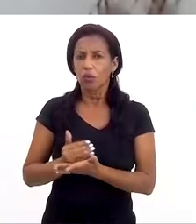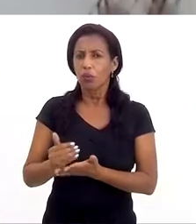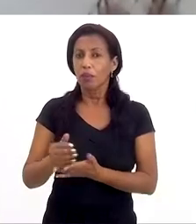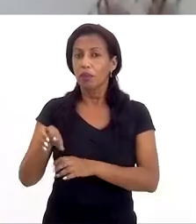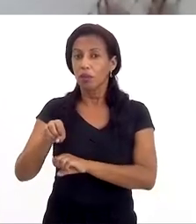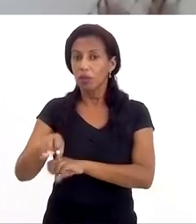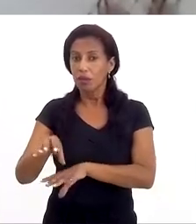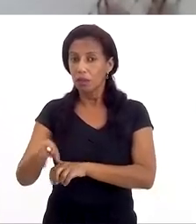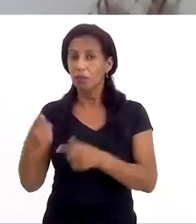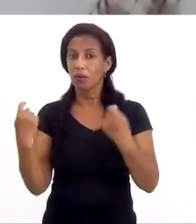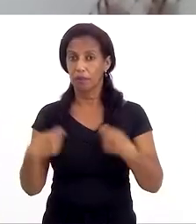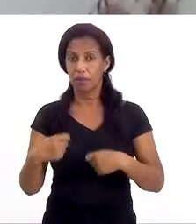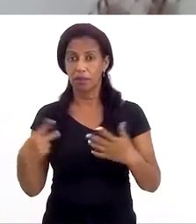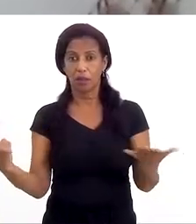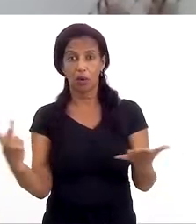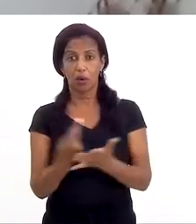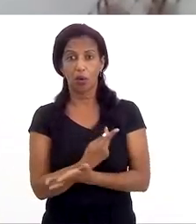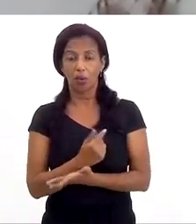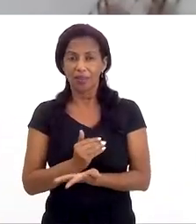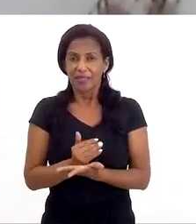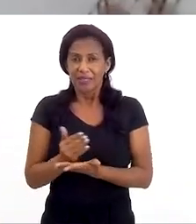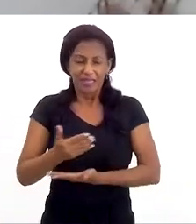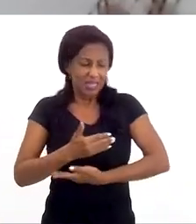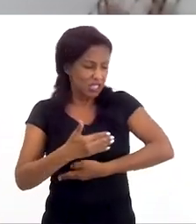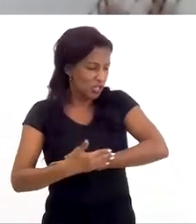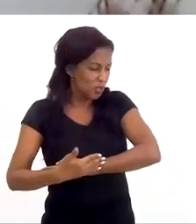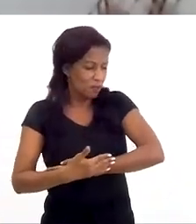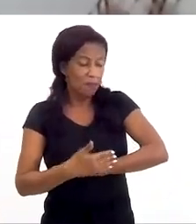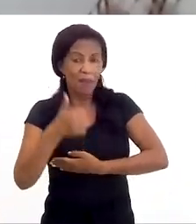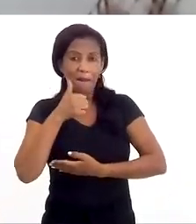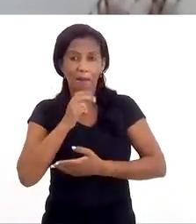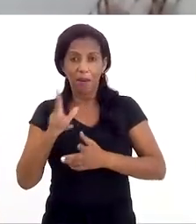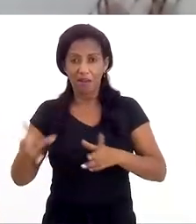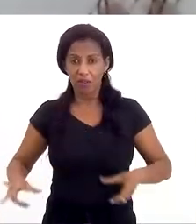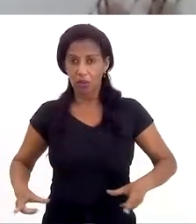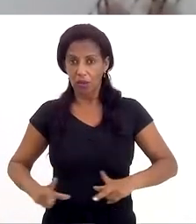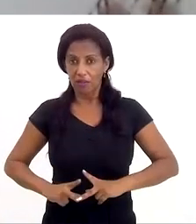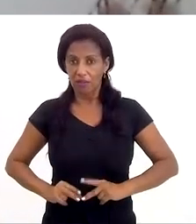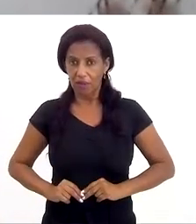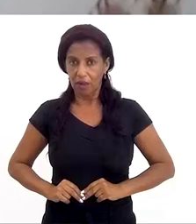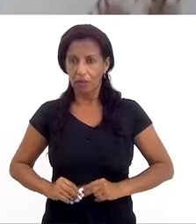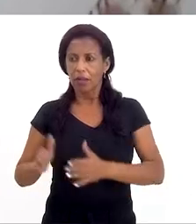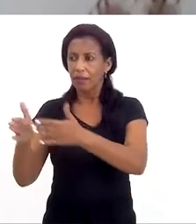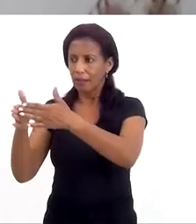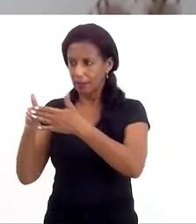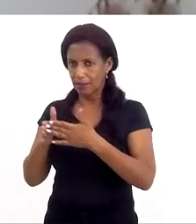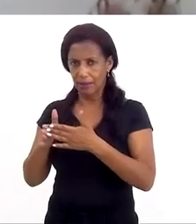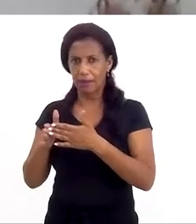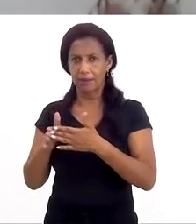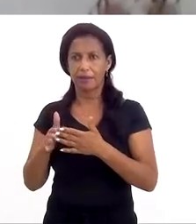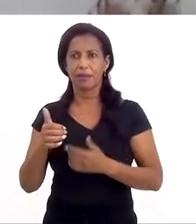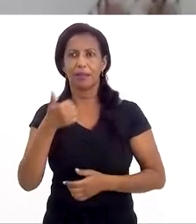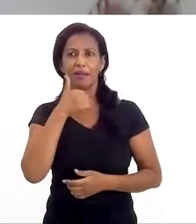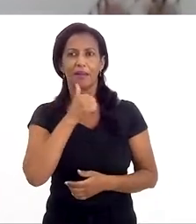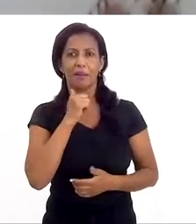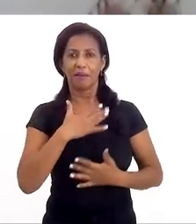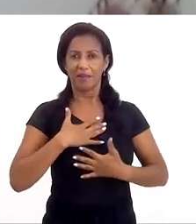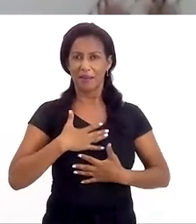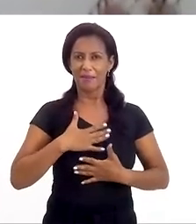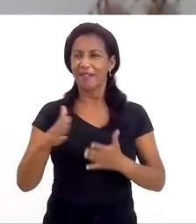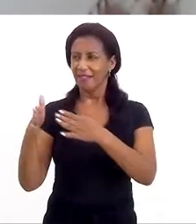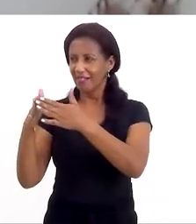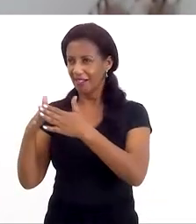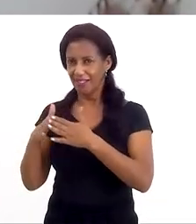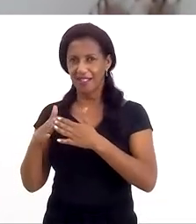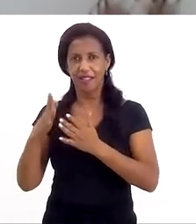ensinamento que a gente precisa realizar, desde o bercinho. Mamãe vai trocar a fraldinha, dá licença, mamãe vai dar